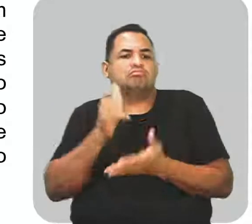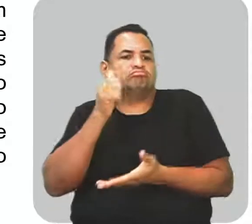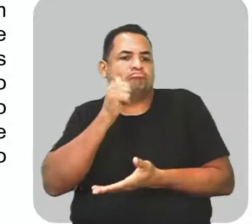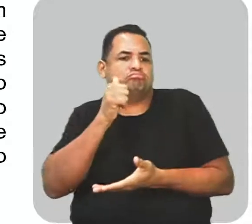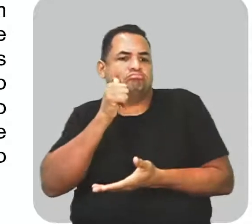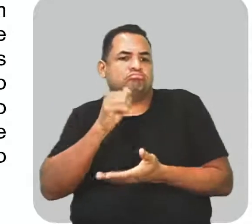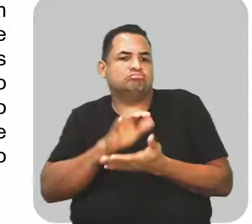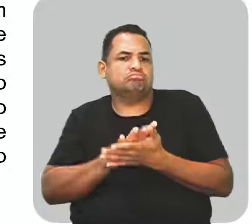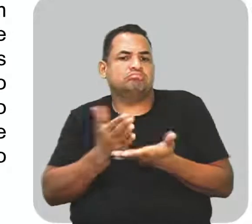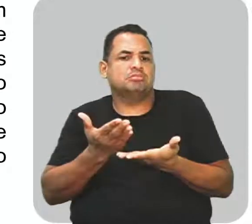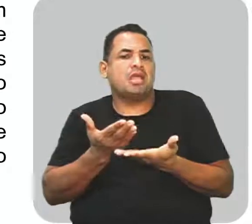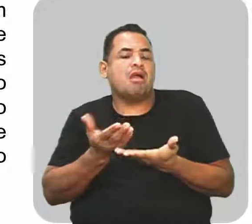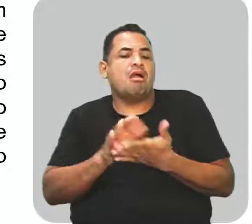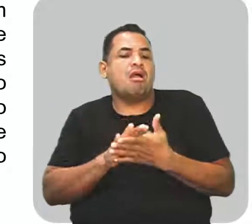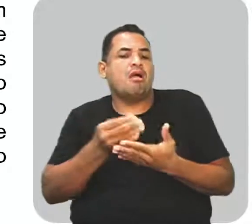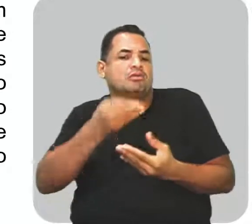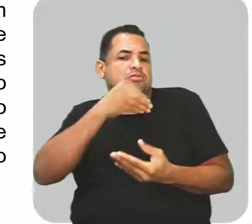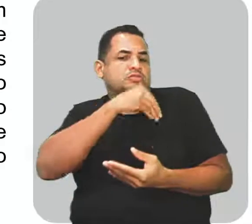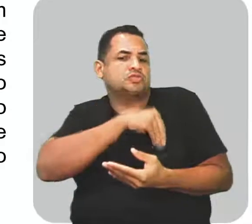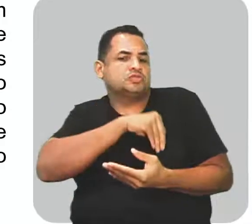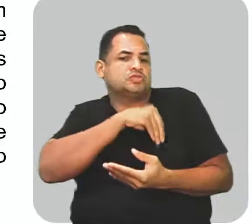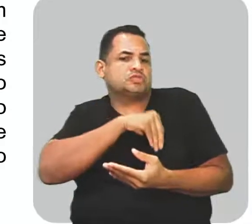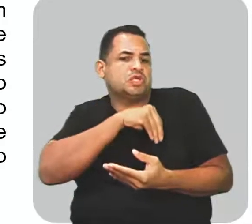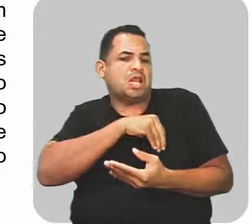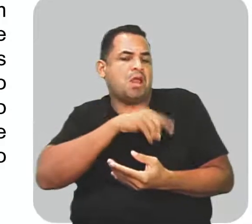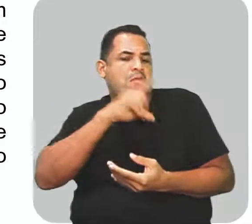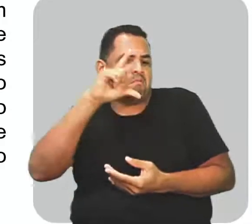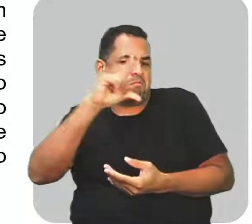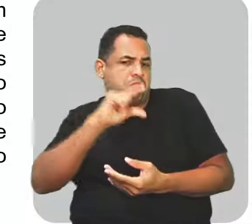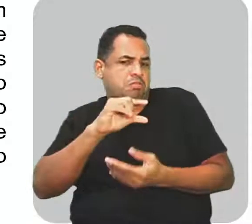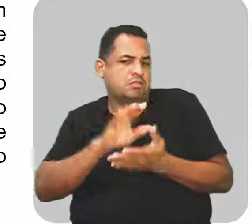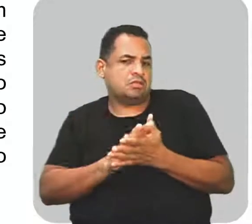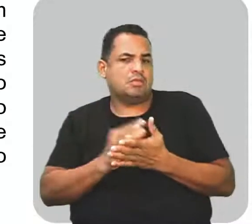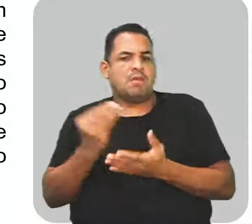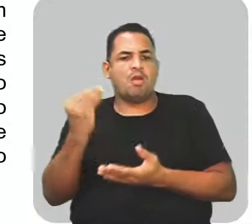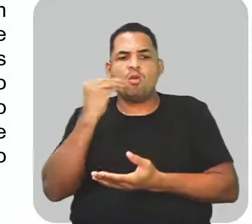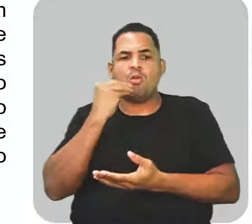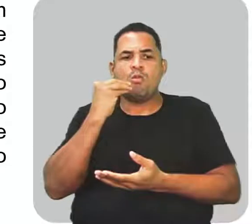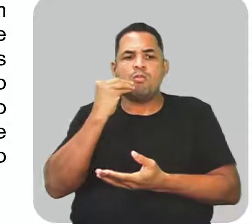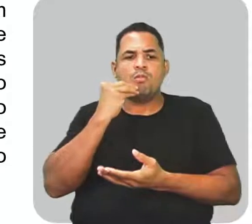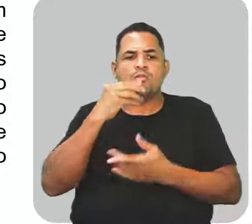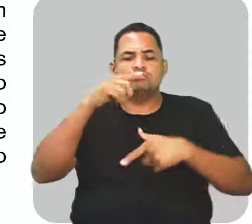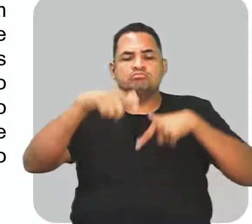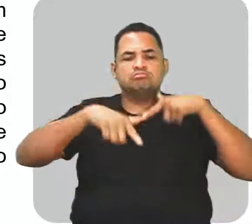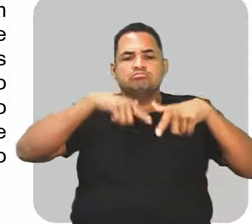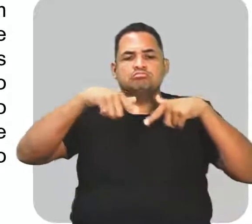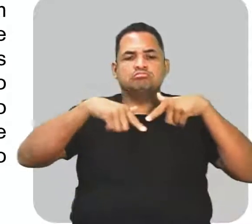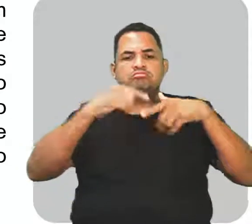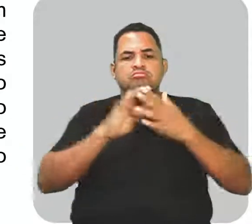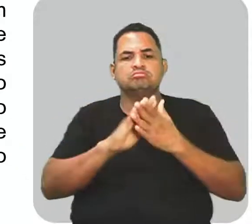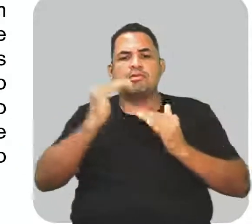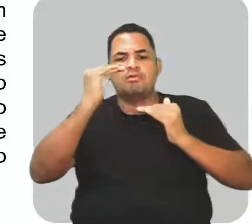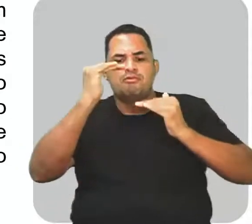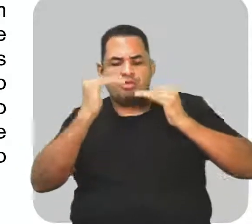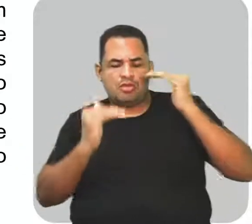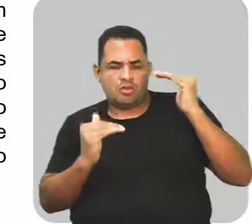mulheres que estão submetidas a salários e oportunidades no mercado de trabalho